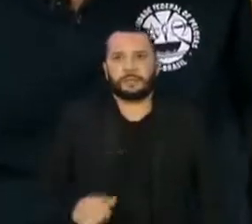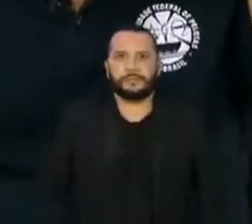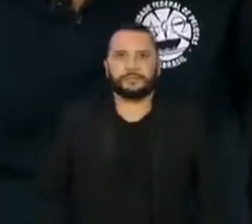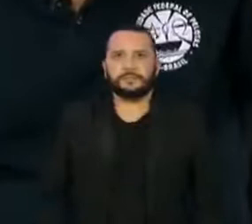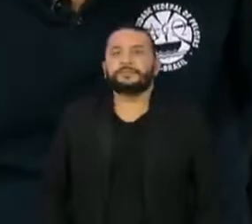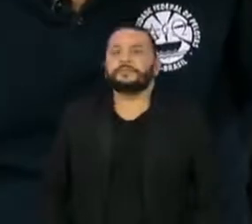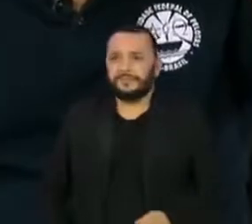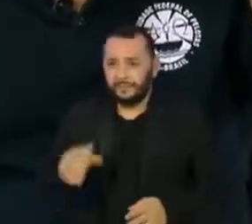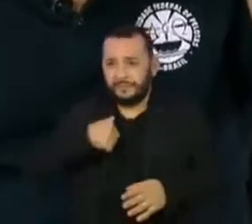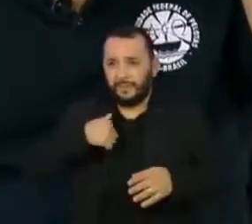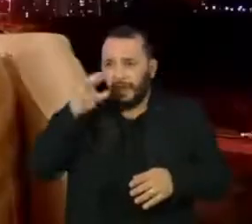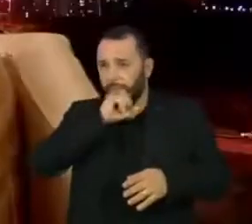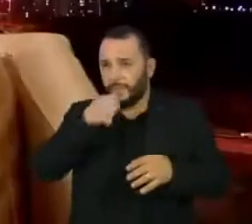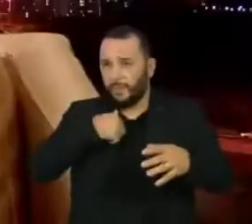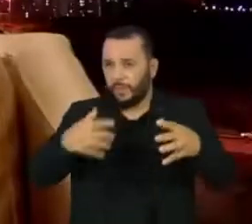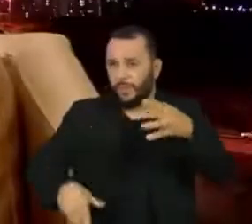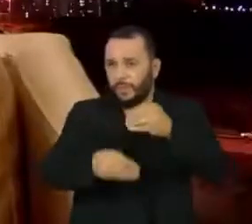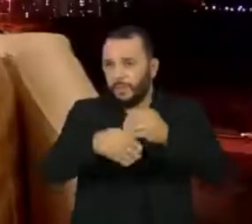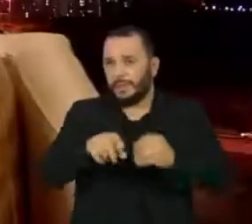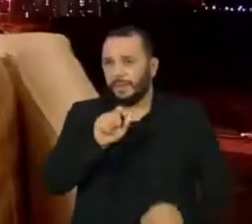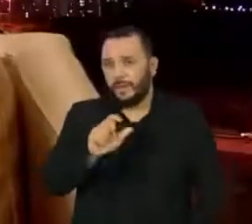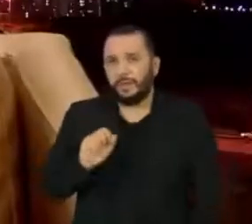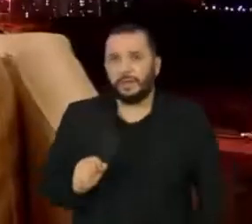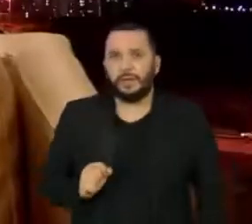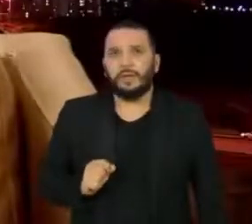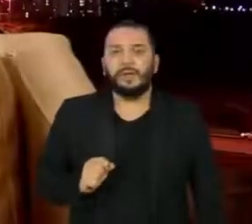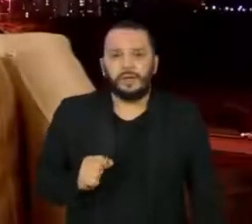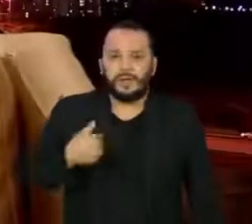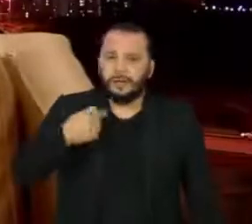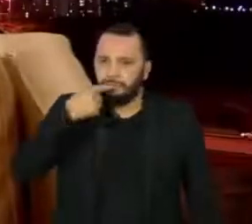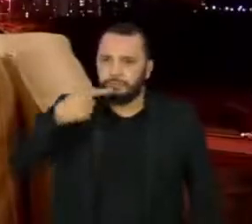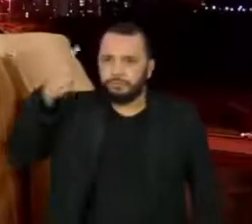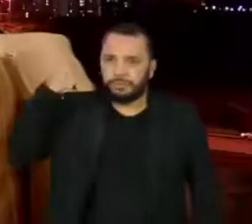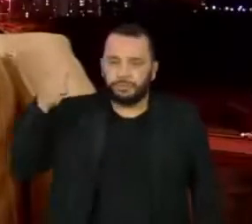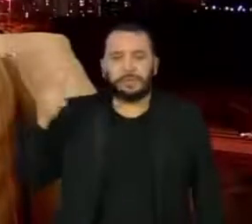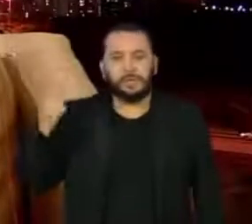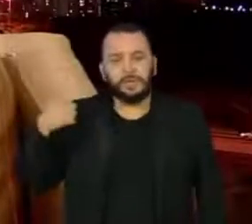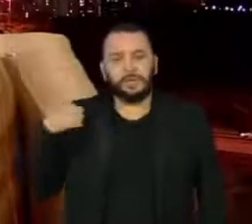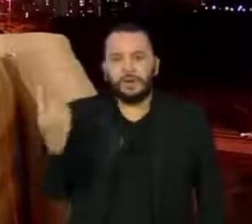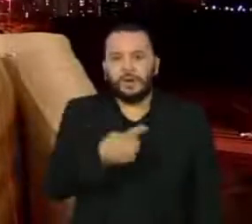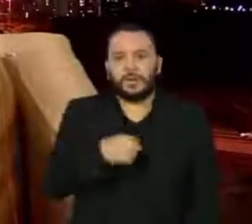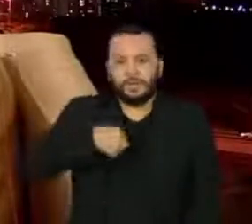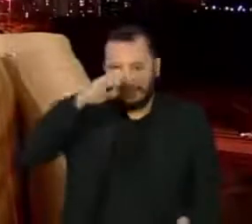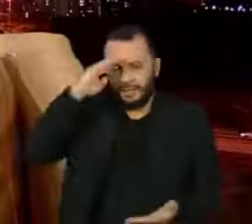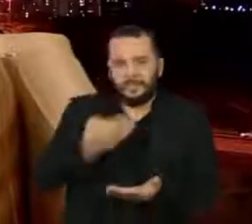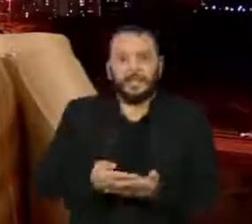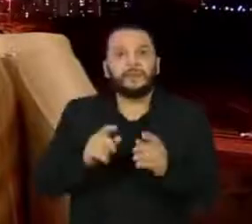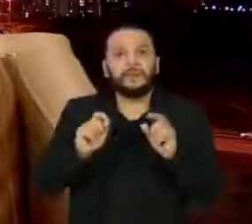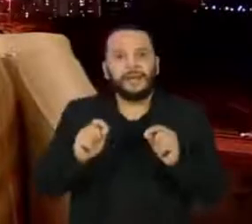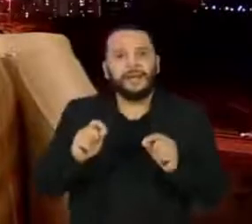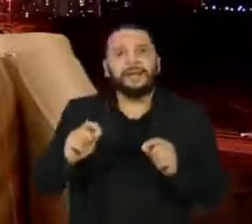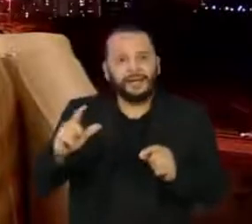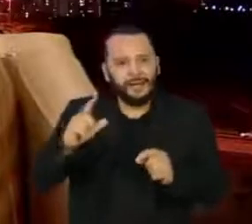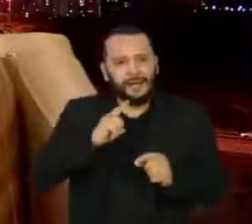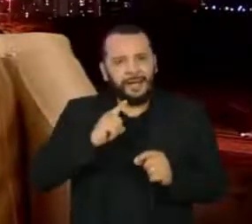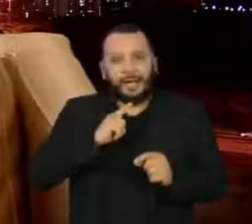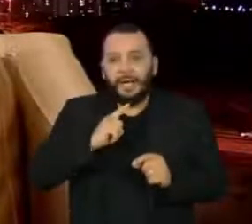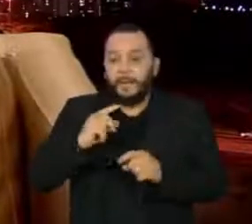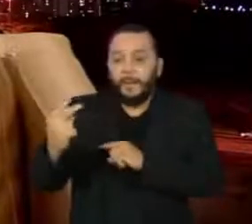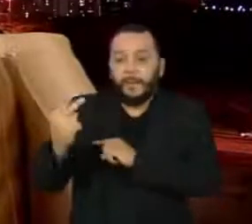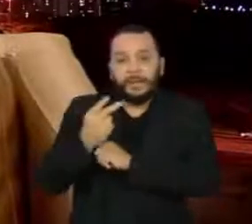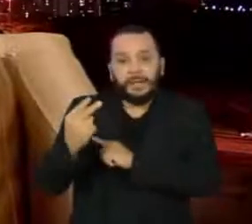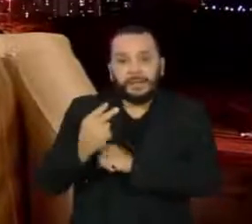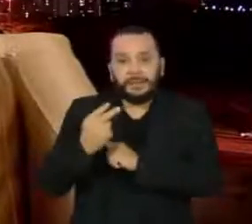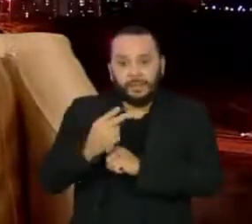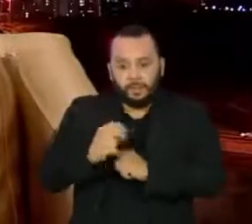Não, eu queria só complementar, porque até recentemente, a gente, de fato, acreditava que a gente tinha uma proteção que poderia durar